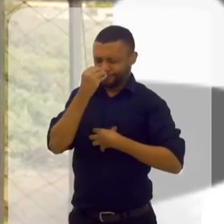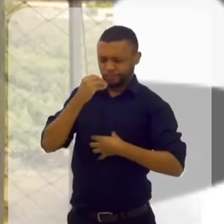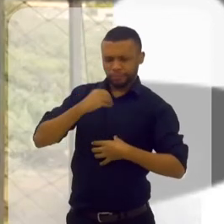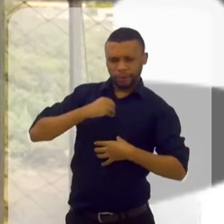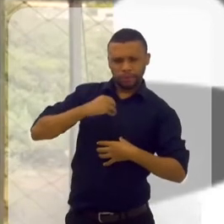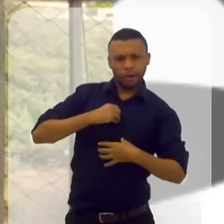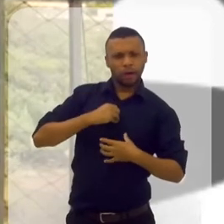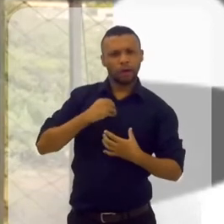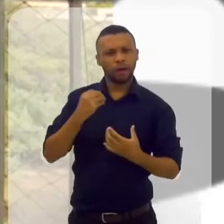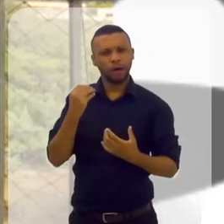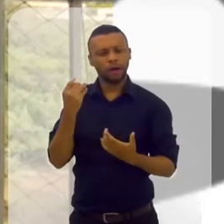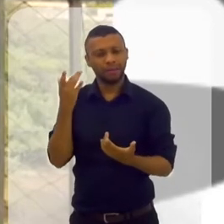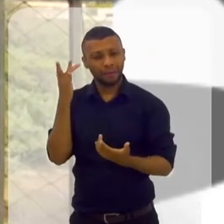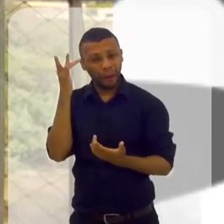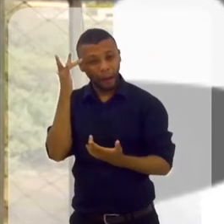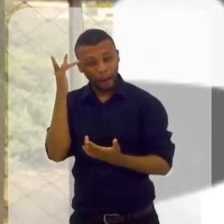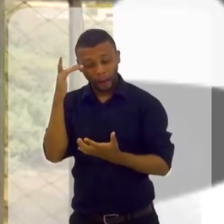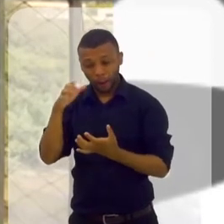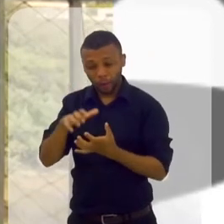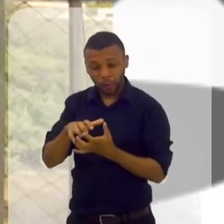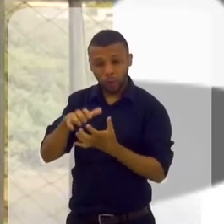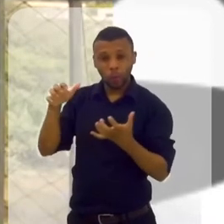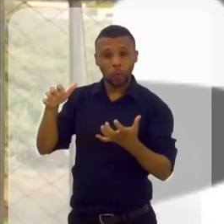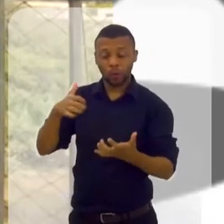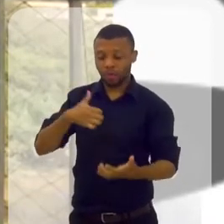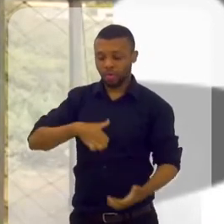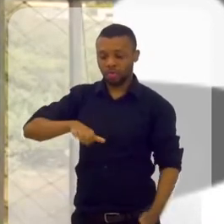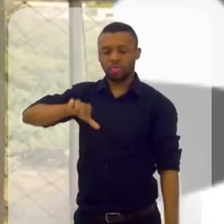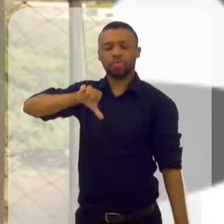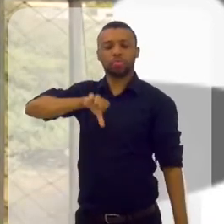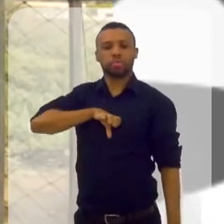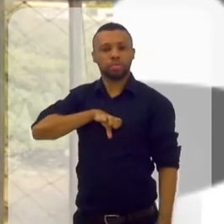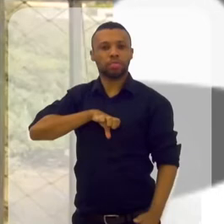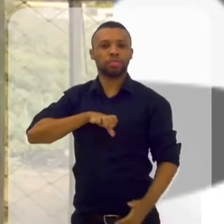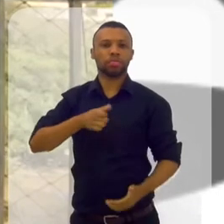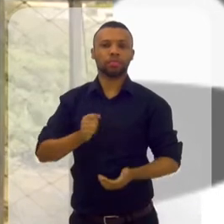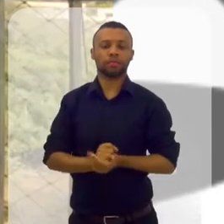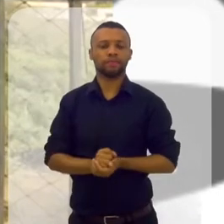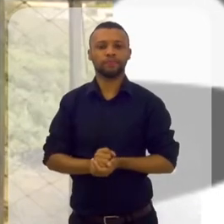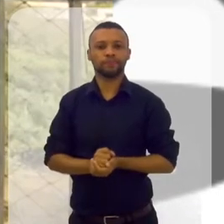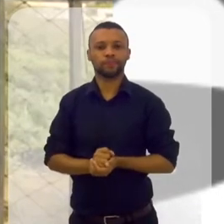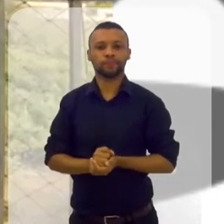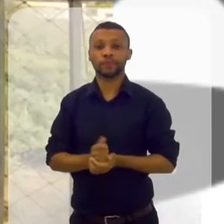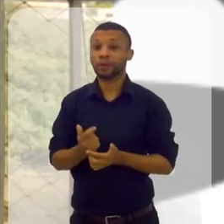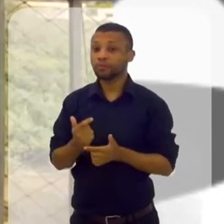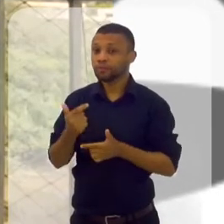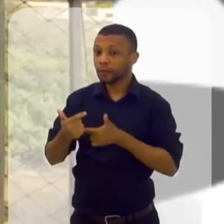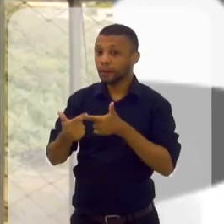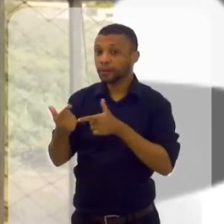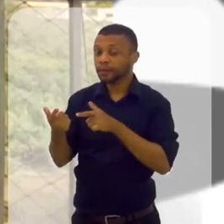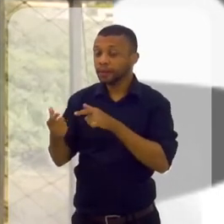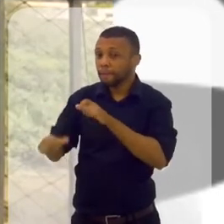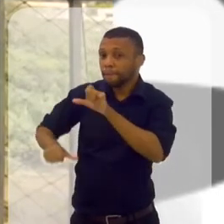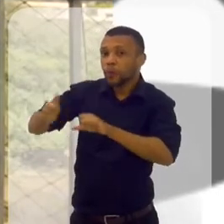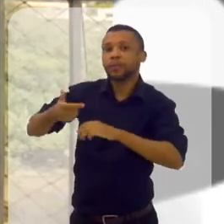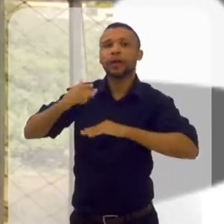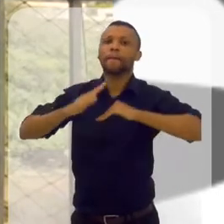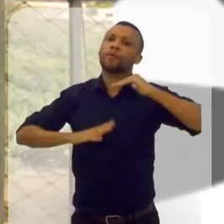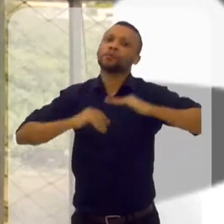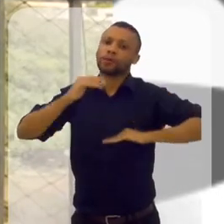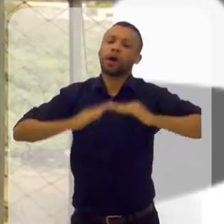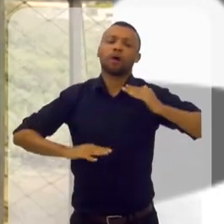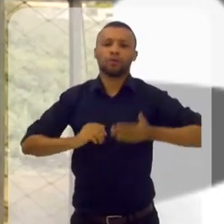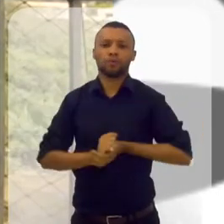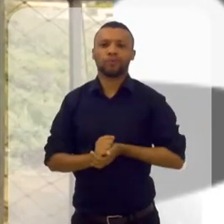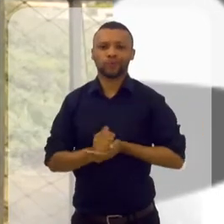sensação de rejeição, não merecimento, não assentação, autoestima baixa, trabalho em transição de carreira, porque tem